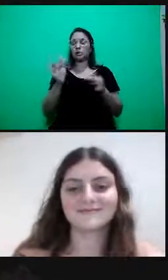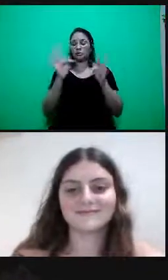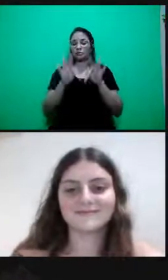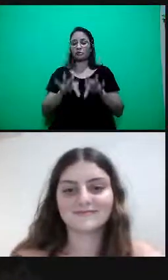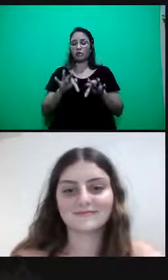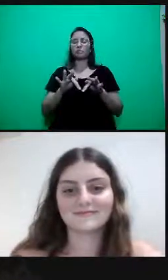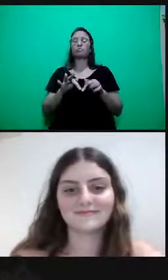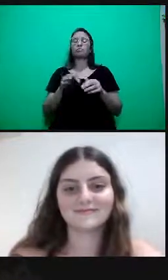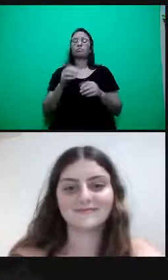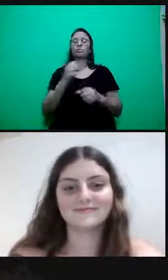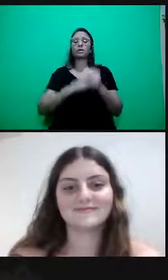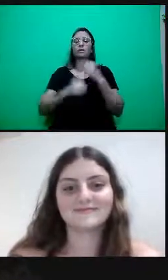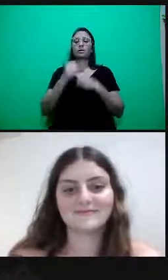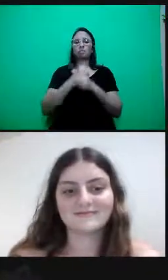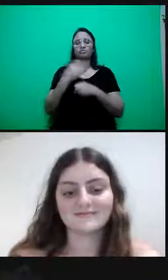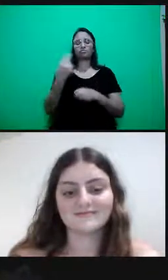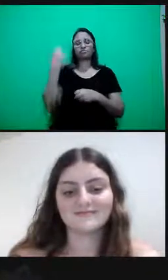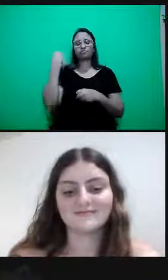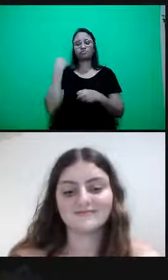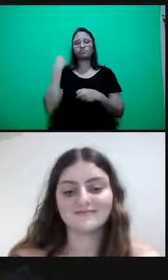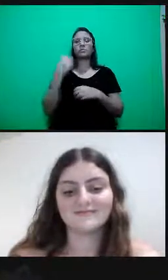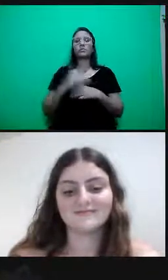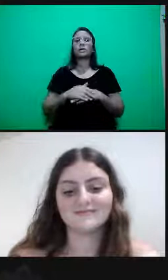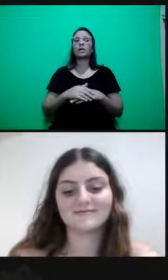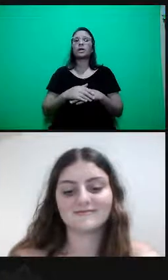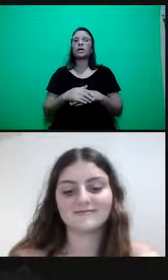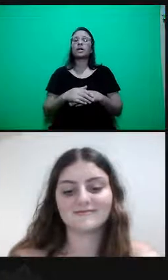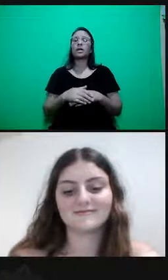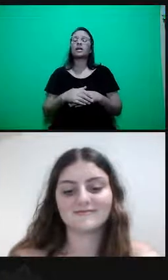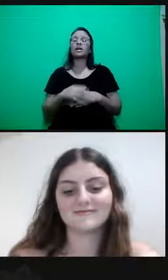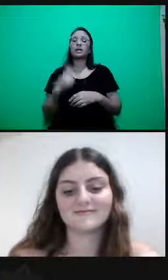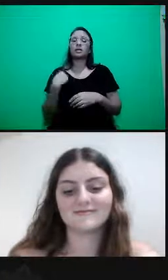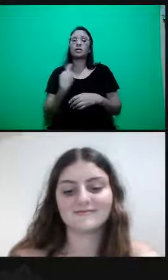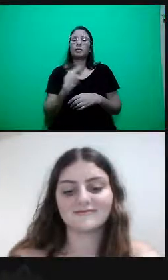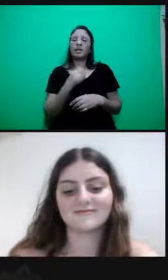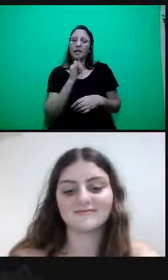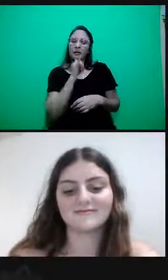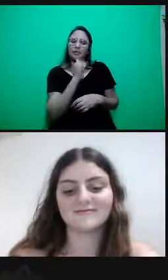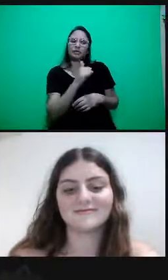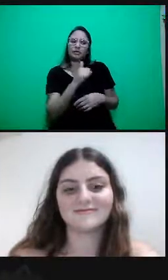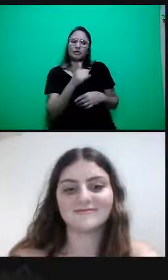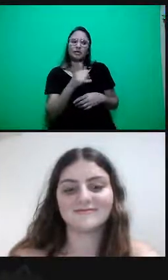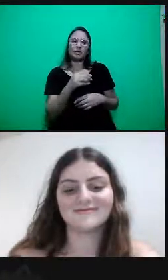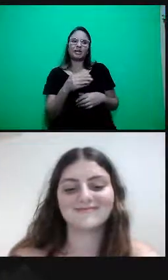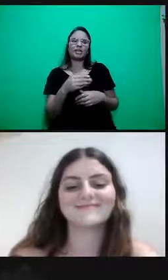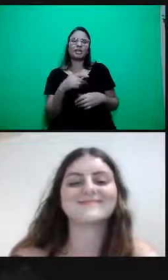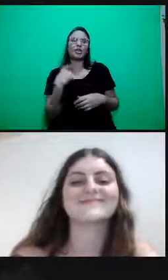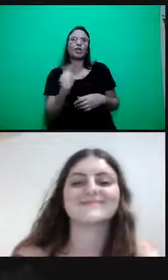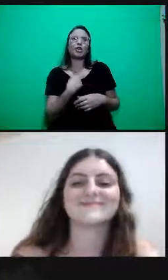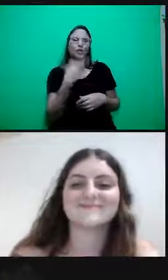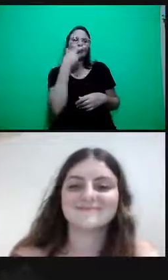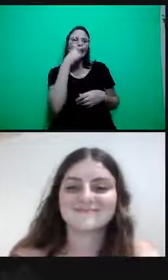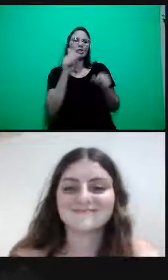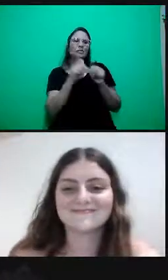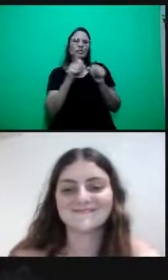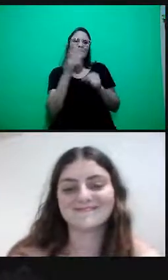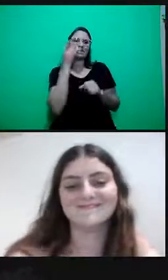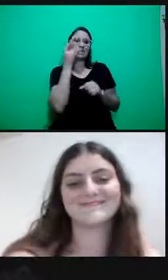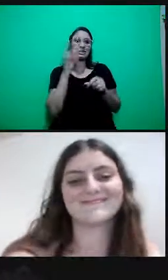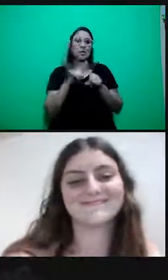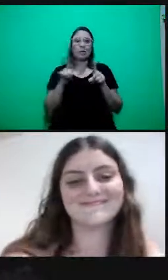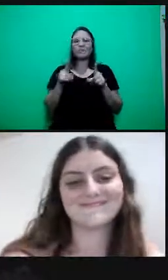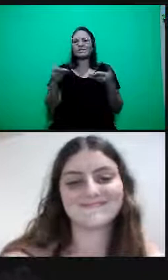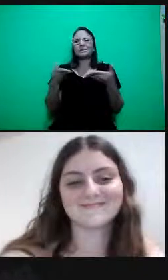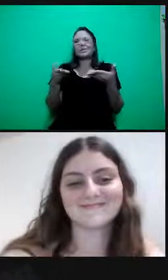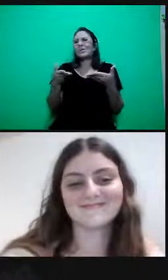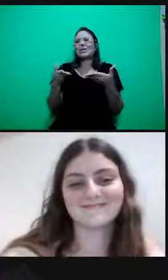que até lá a gente vai conseguir fazer presencial, e a gente está aí nessa situação que a gente está,